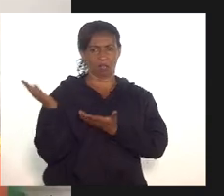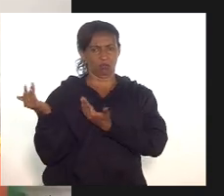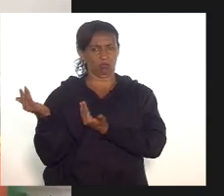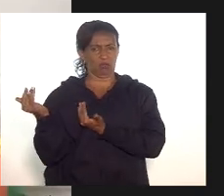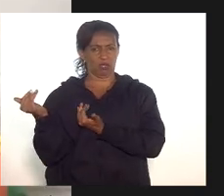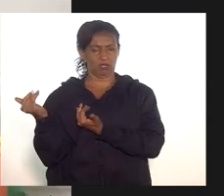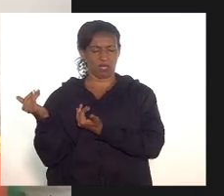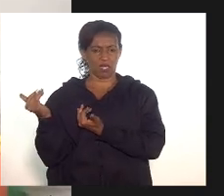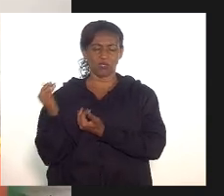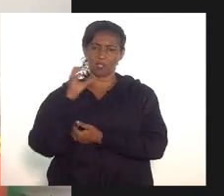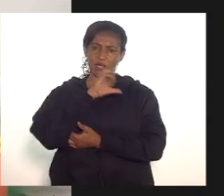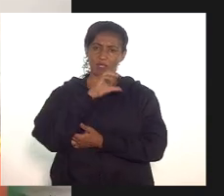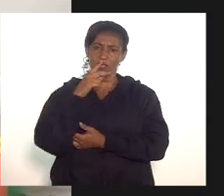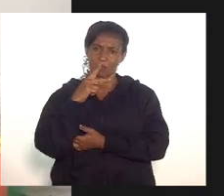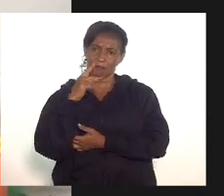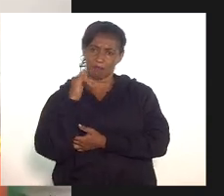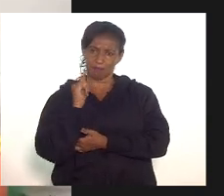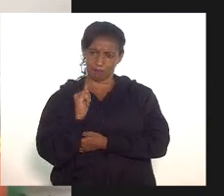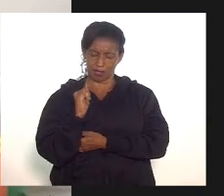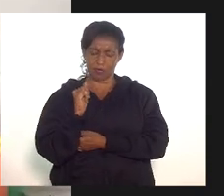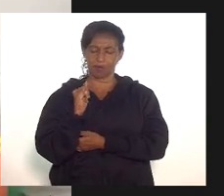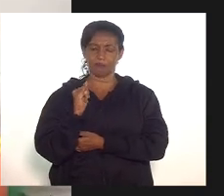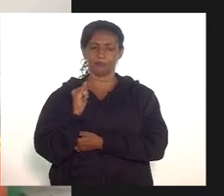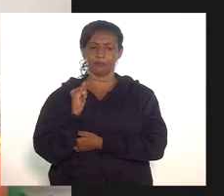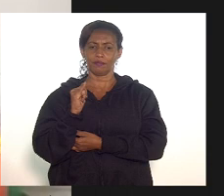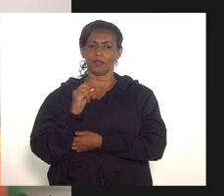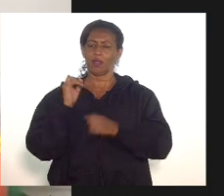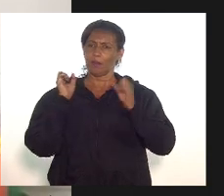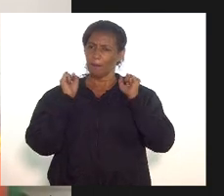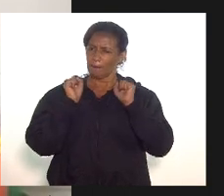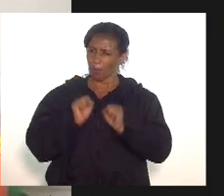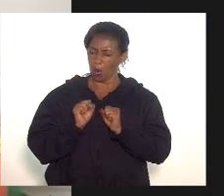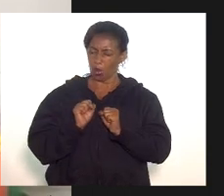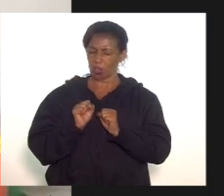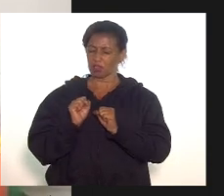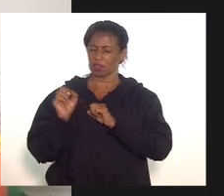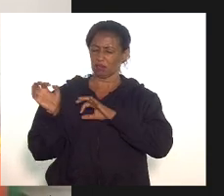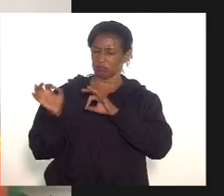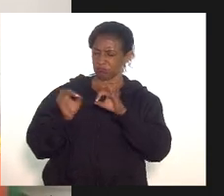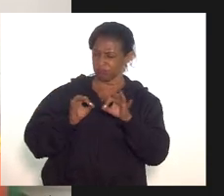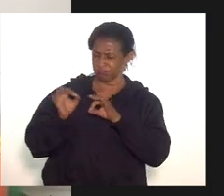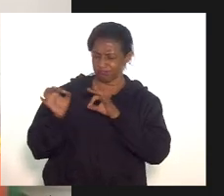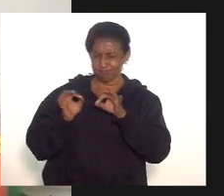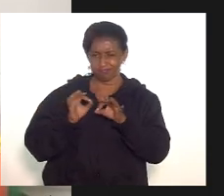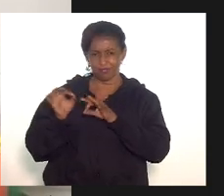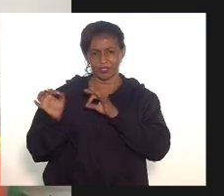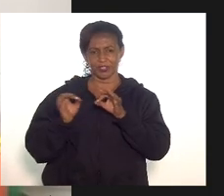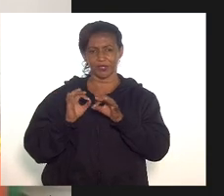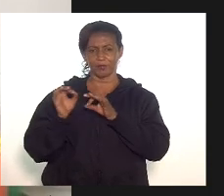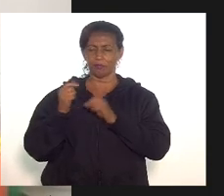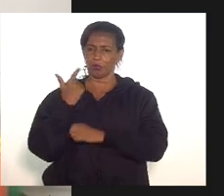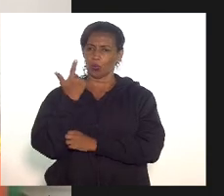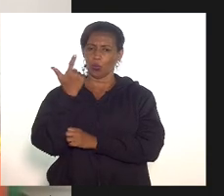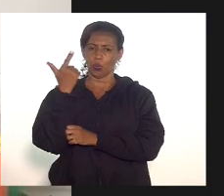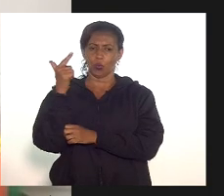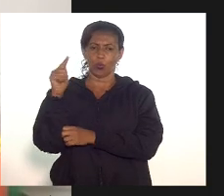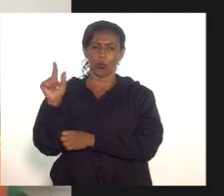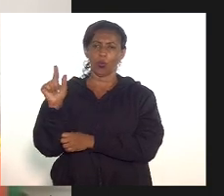e espero que esta CPI, que espero me somar, possa construir outros